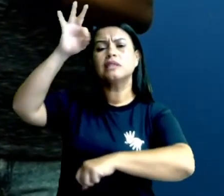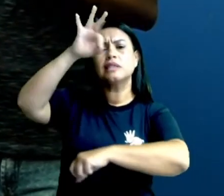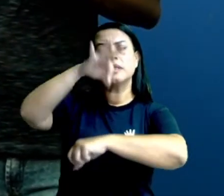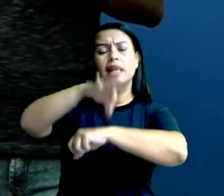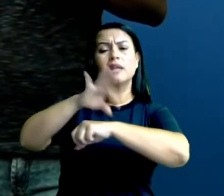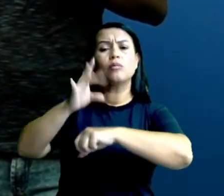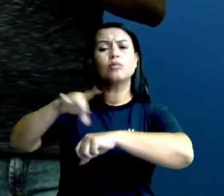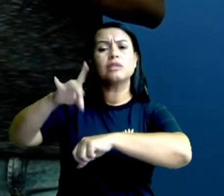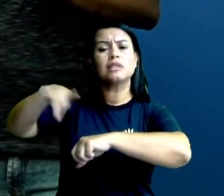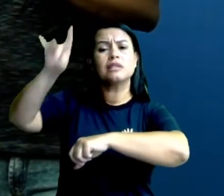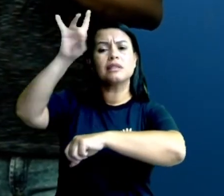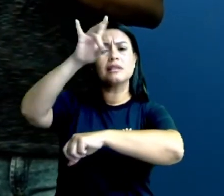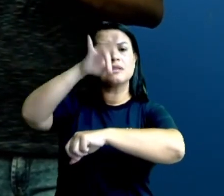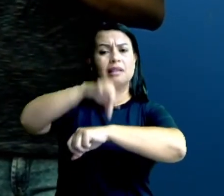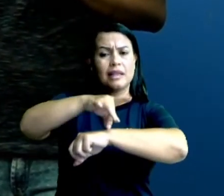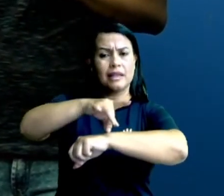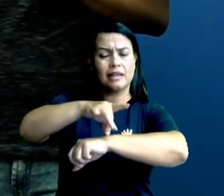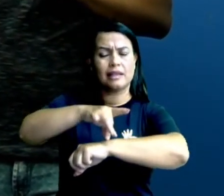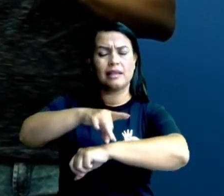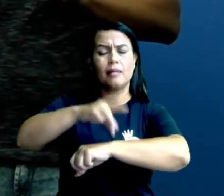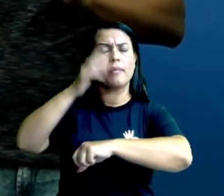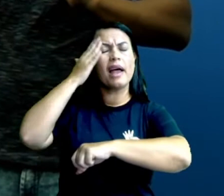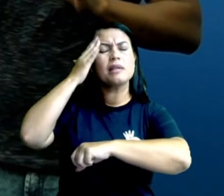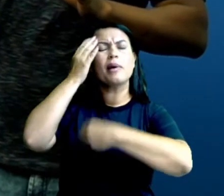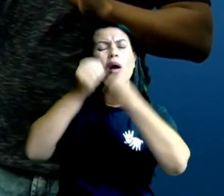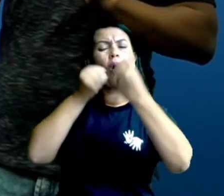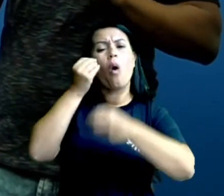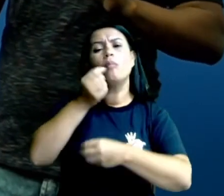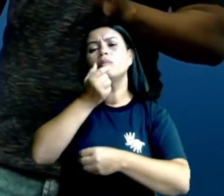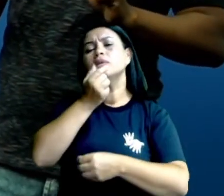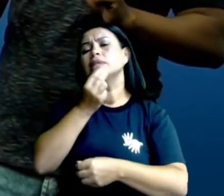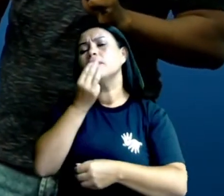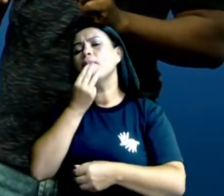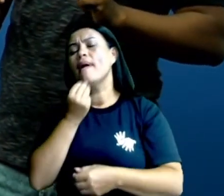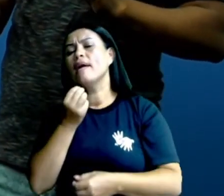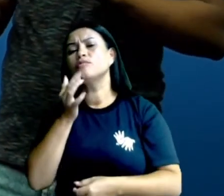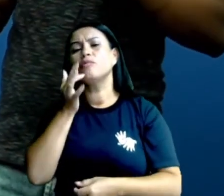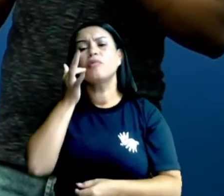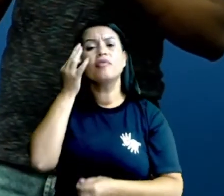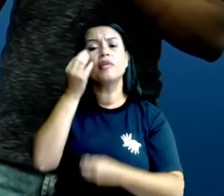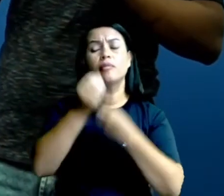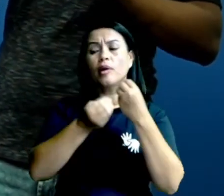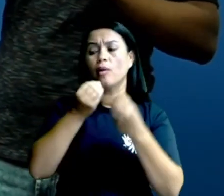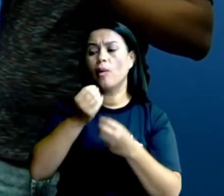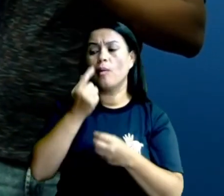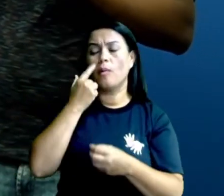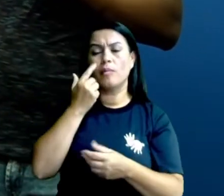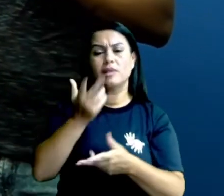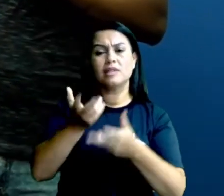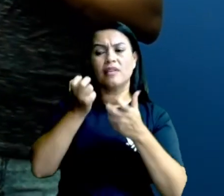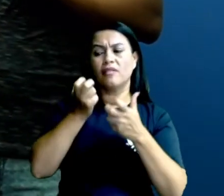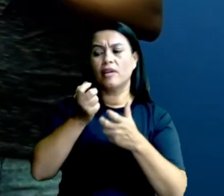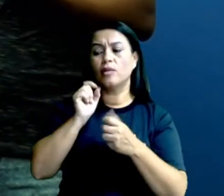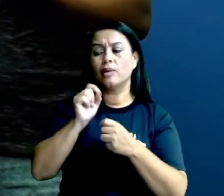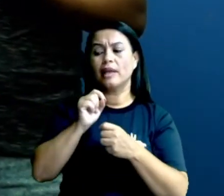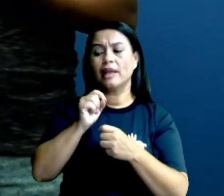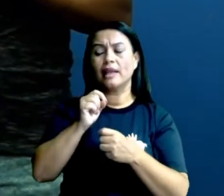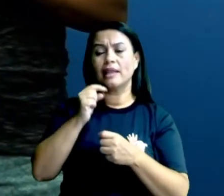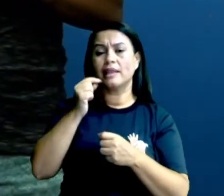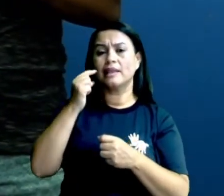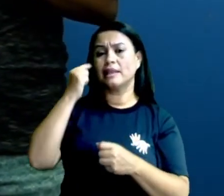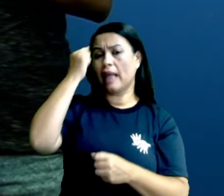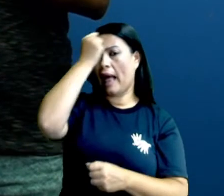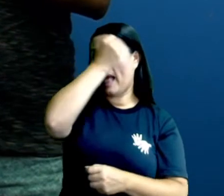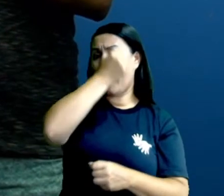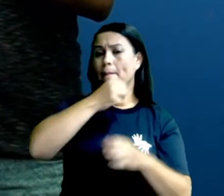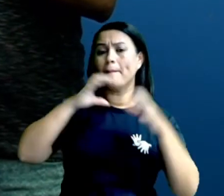ele possui, para você saber se um mosquito é fêmea ou macho, eu vou te dar a dica agora. Você observa bem na cabeça dele, se